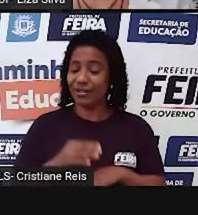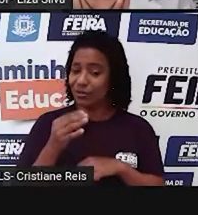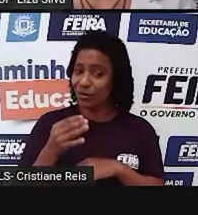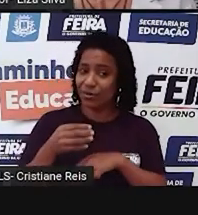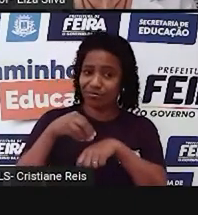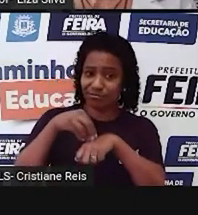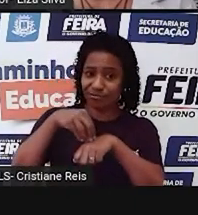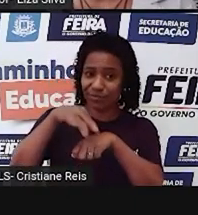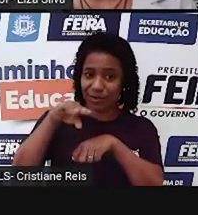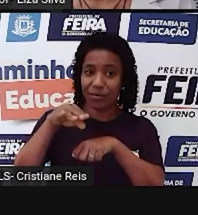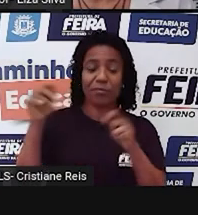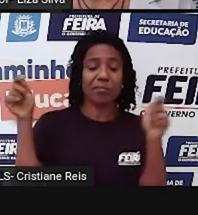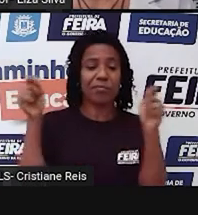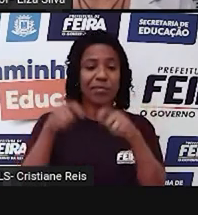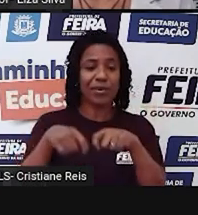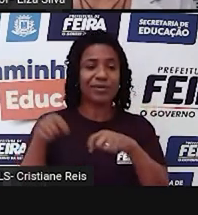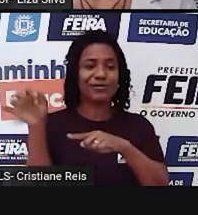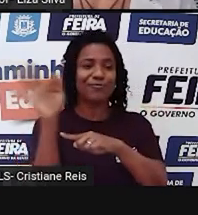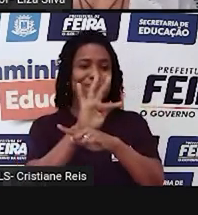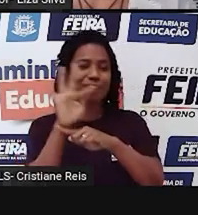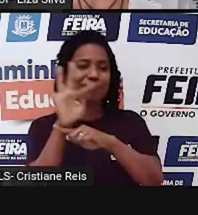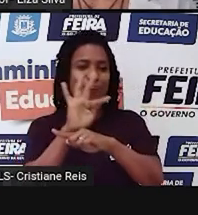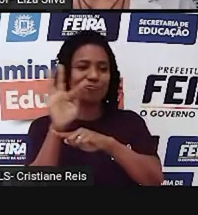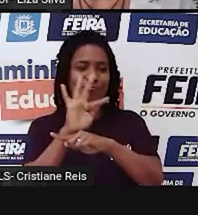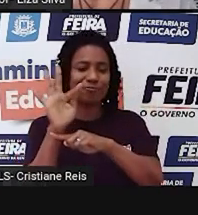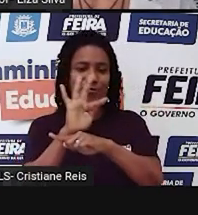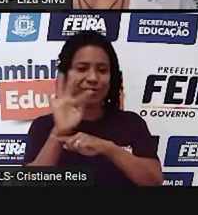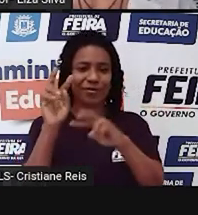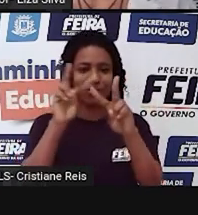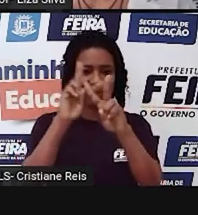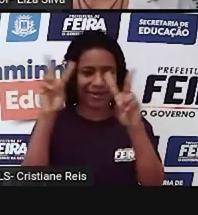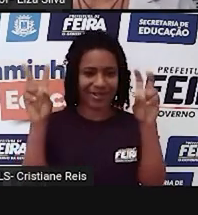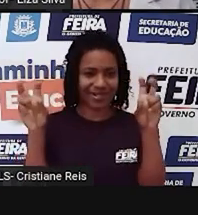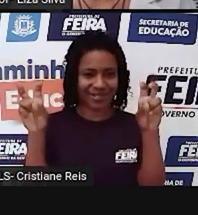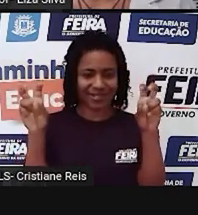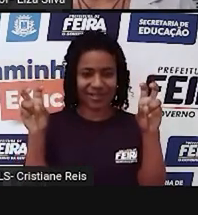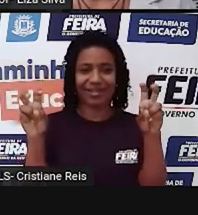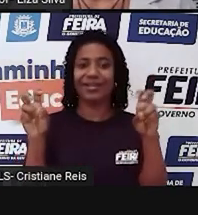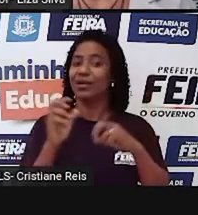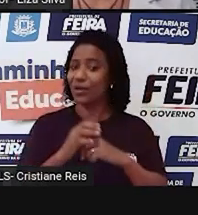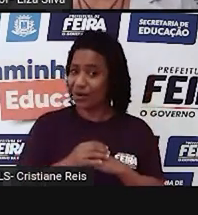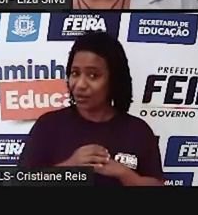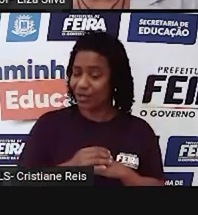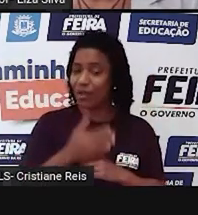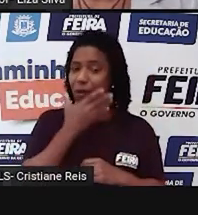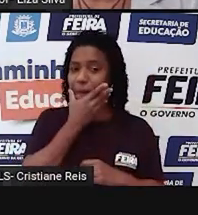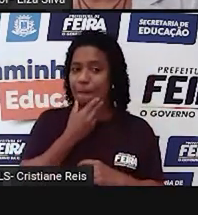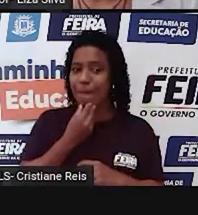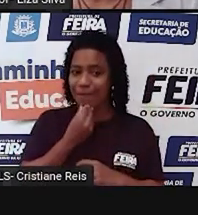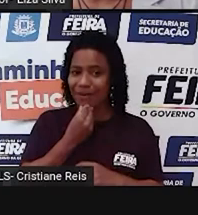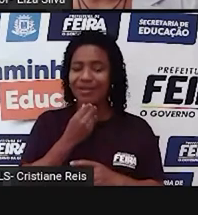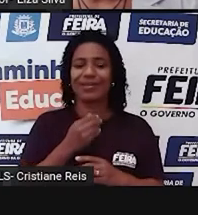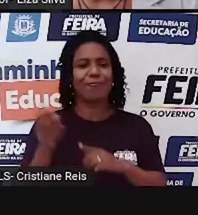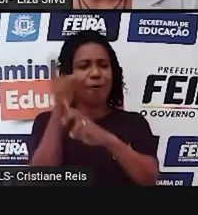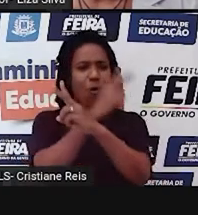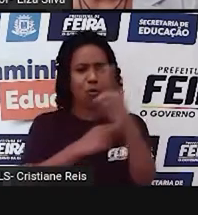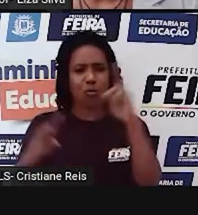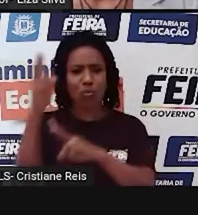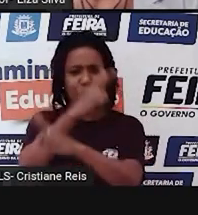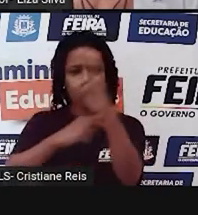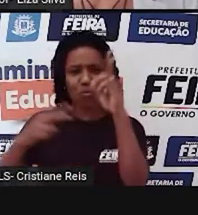que vocês assistam a esse filme, The Boy Who Harnessed the Wind, O Menino que Descobriu o Vento.